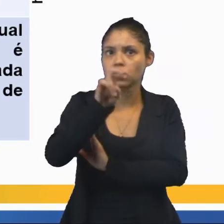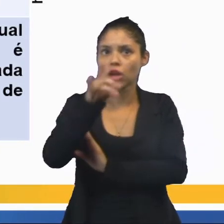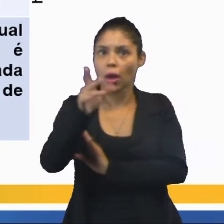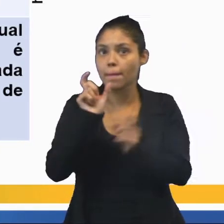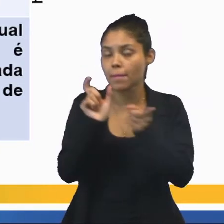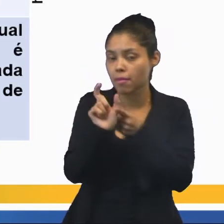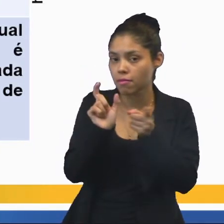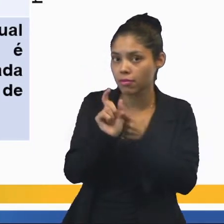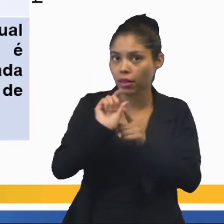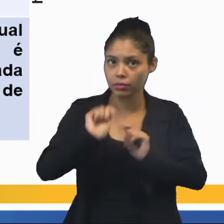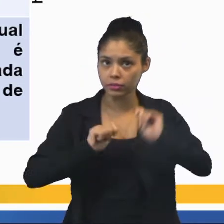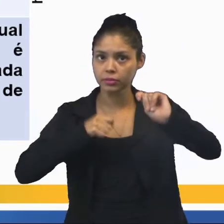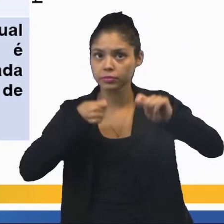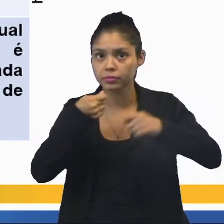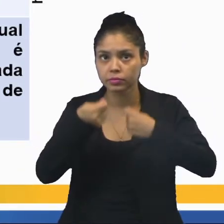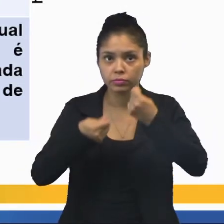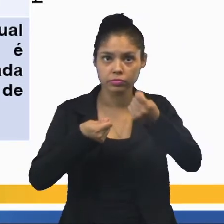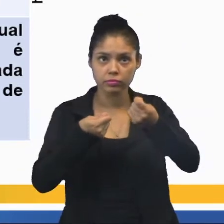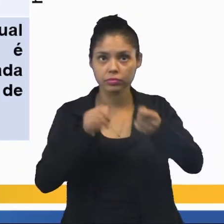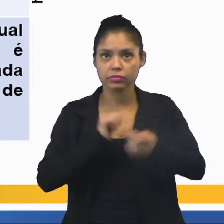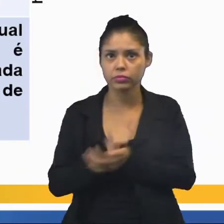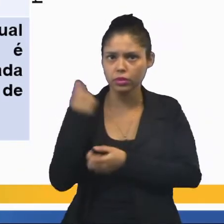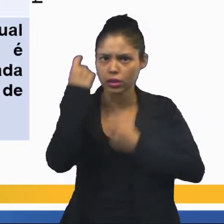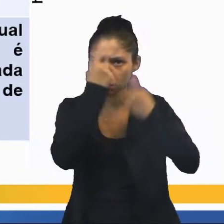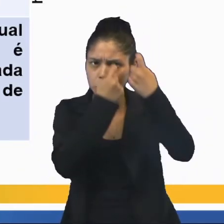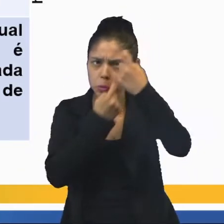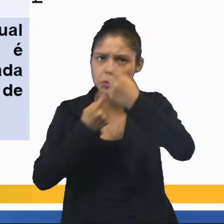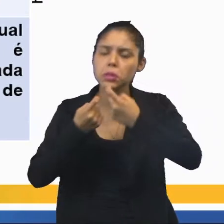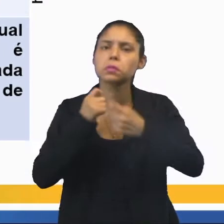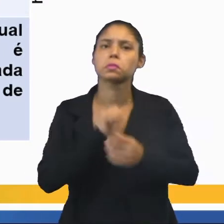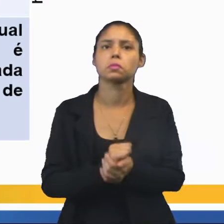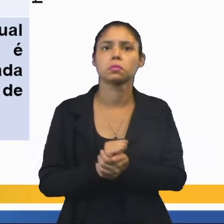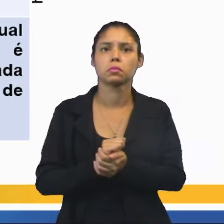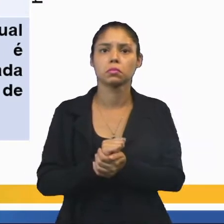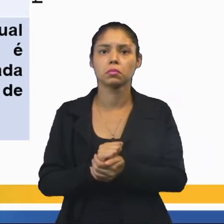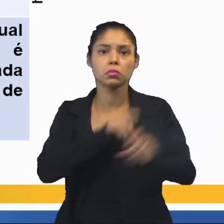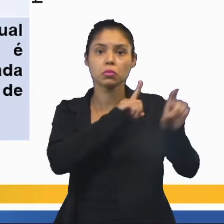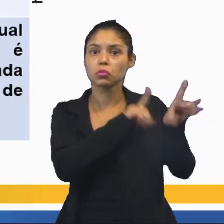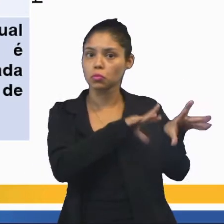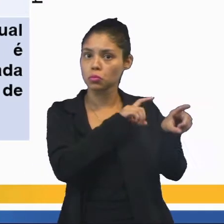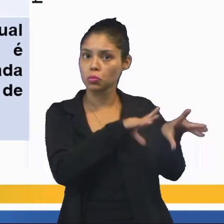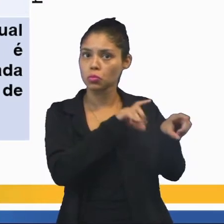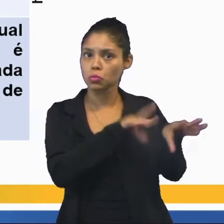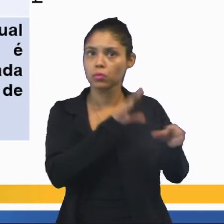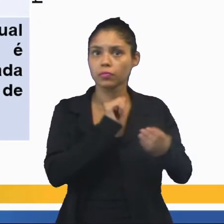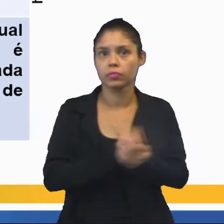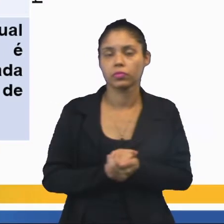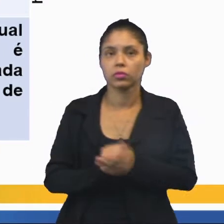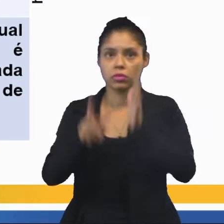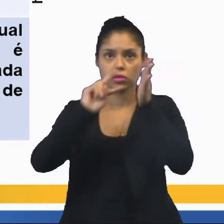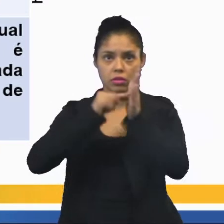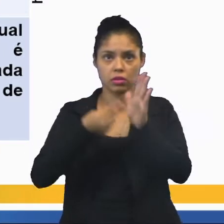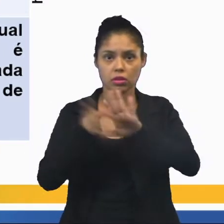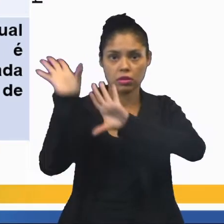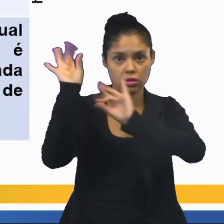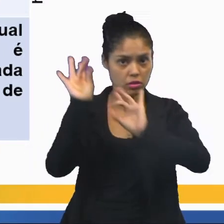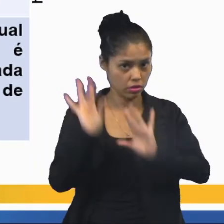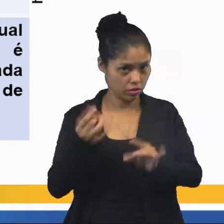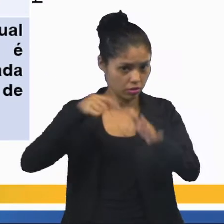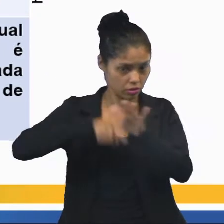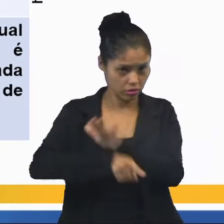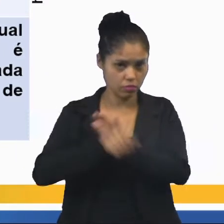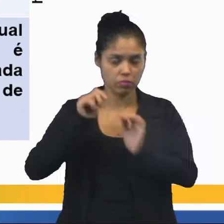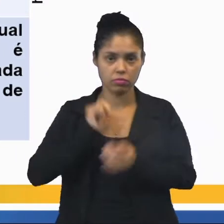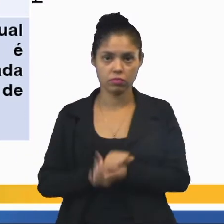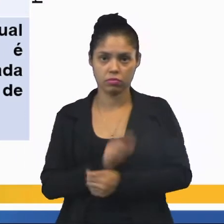palavras, símbolos expressivos de doutrina e significado dentro de